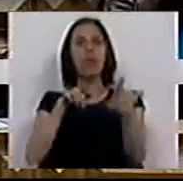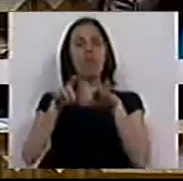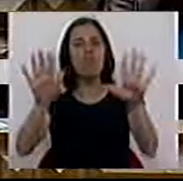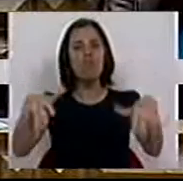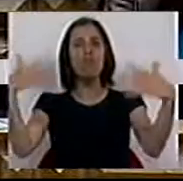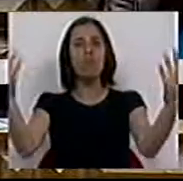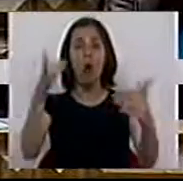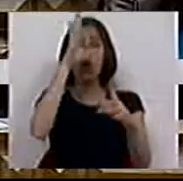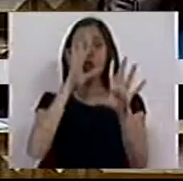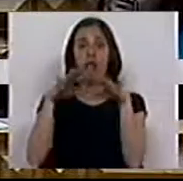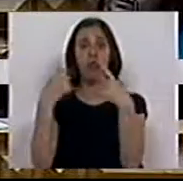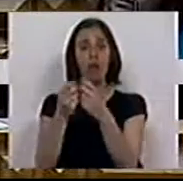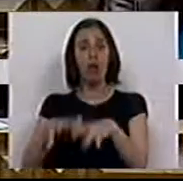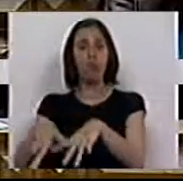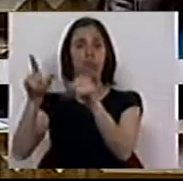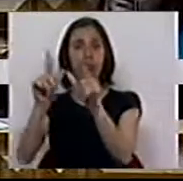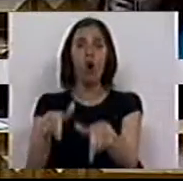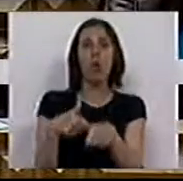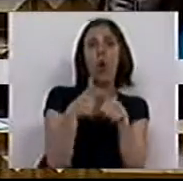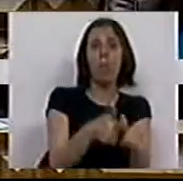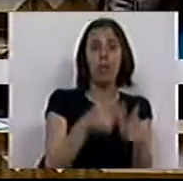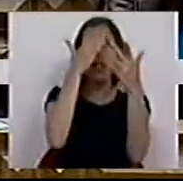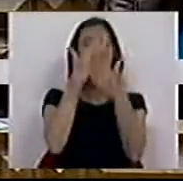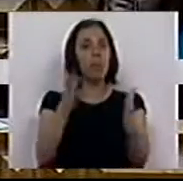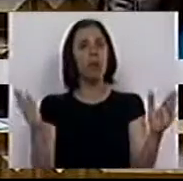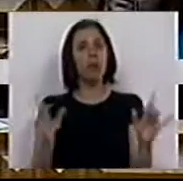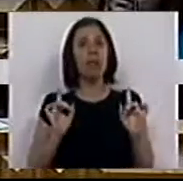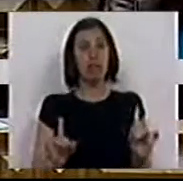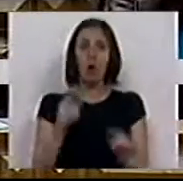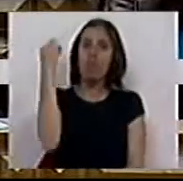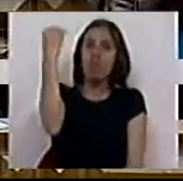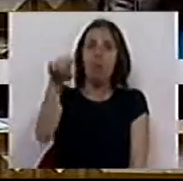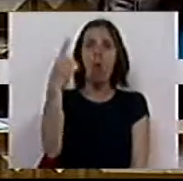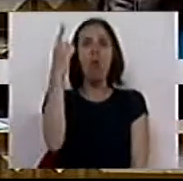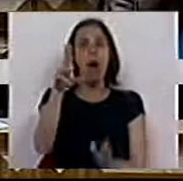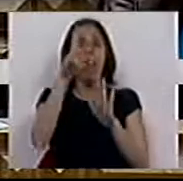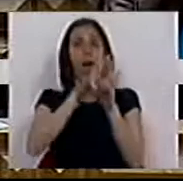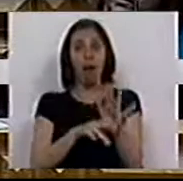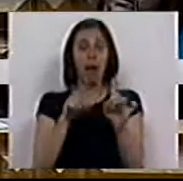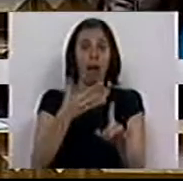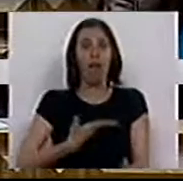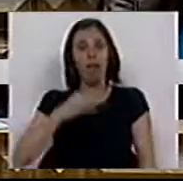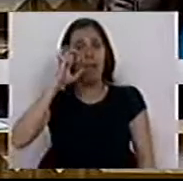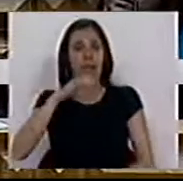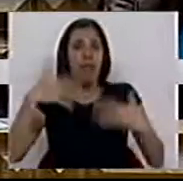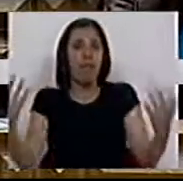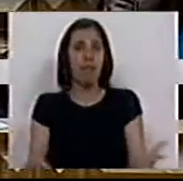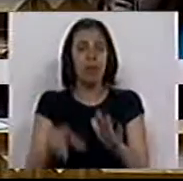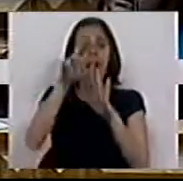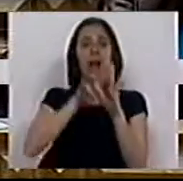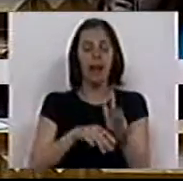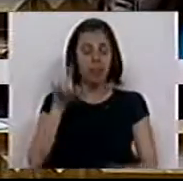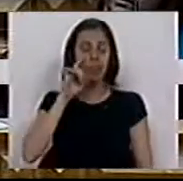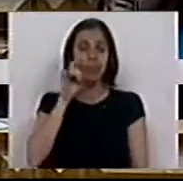permite construir o Estado Social, que permite cumprir a democracia a uma única regra, é a regra do déficit, é a regra